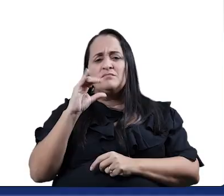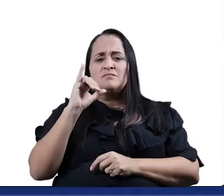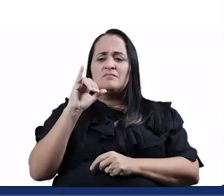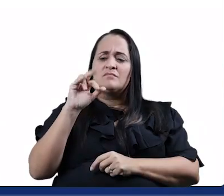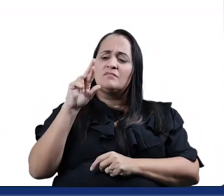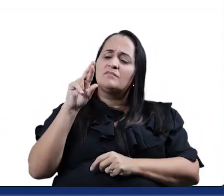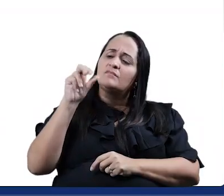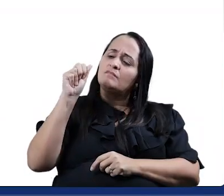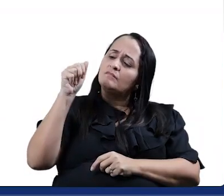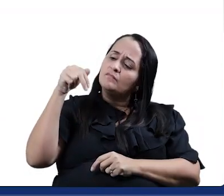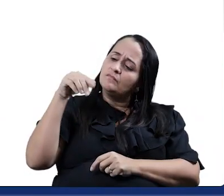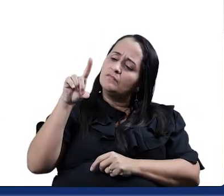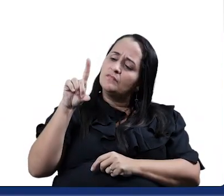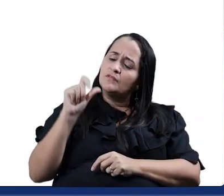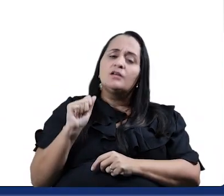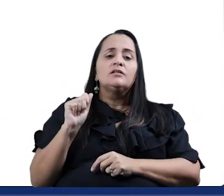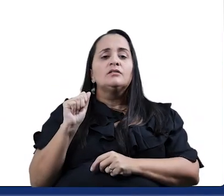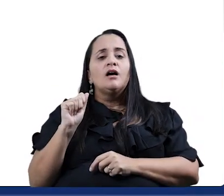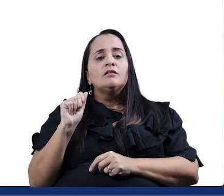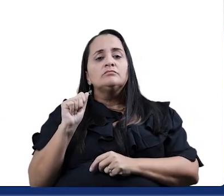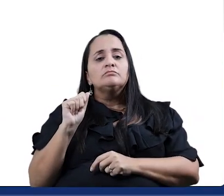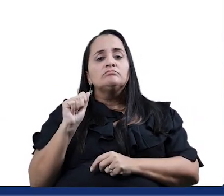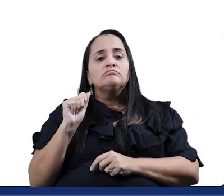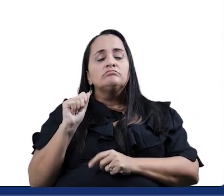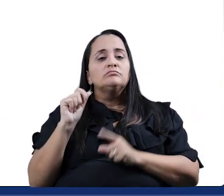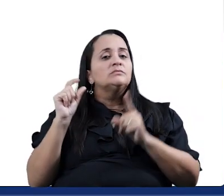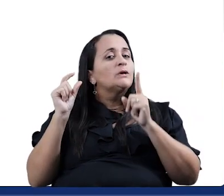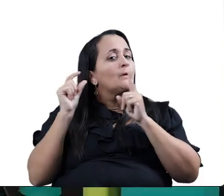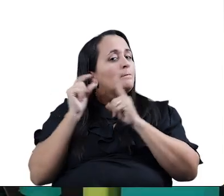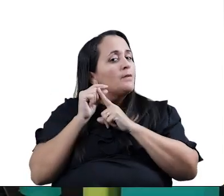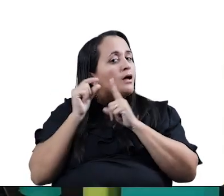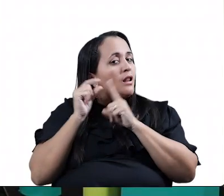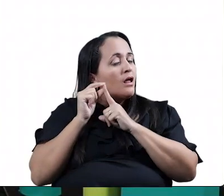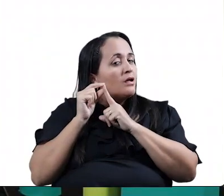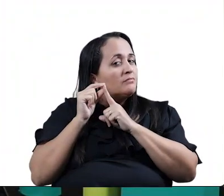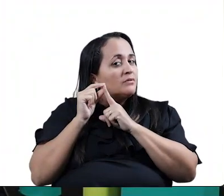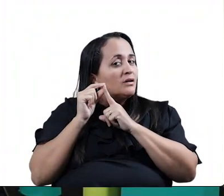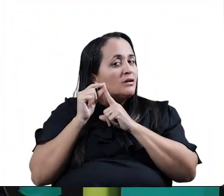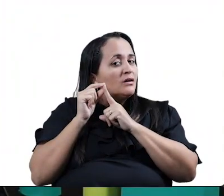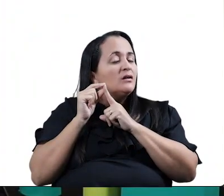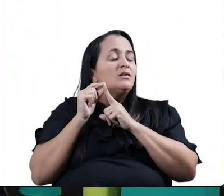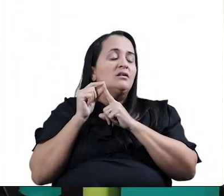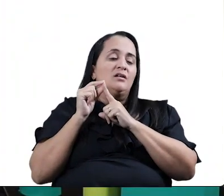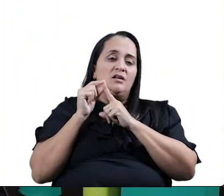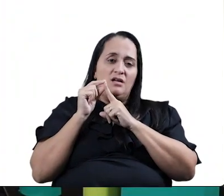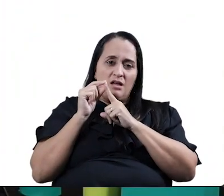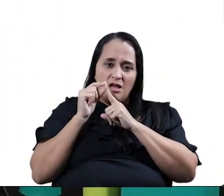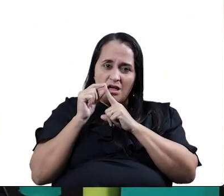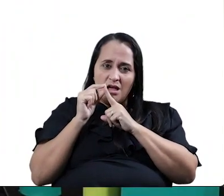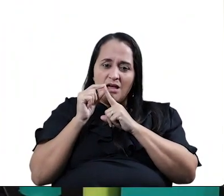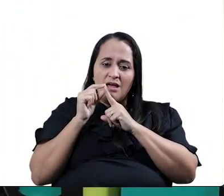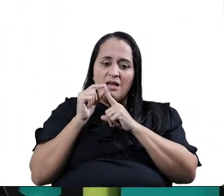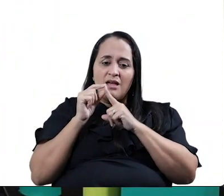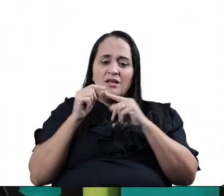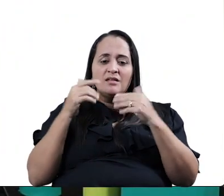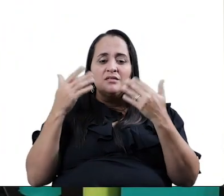Ciranda, ciranda, já é uma palavra inteira, não é diminutivo. um diminutivo de cirandinhas, é o diminutivo